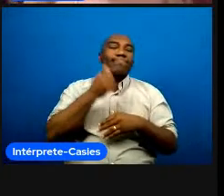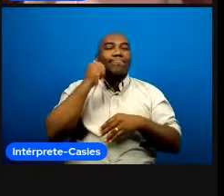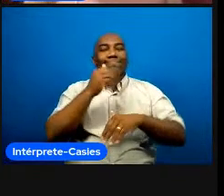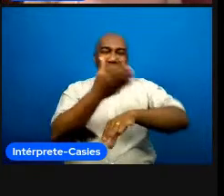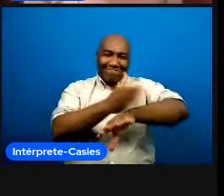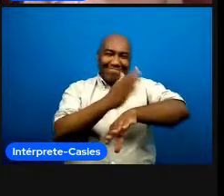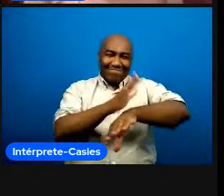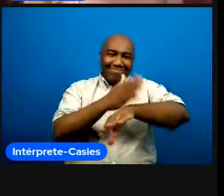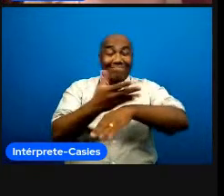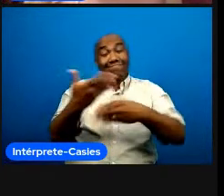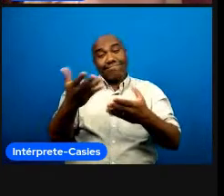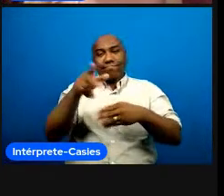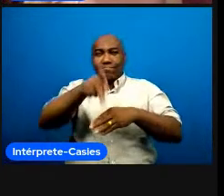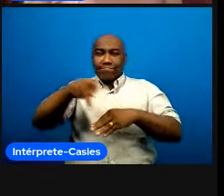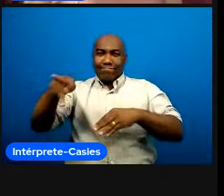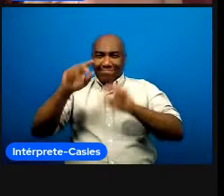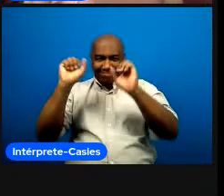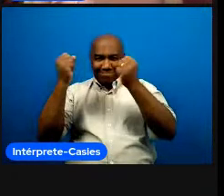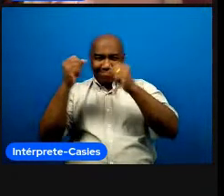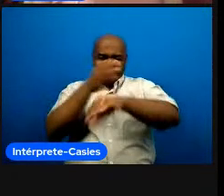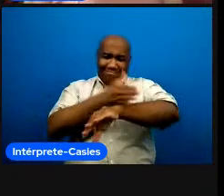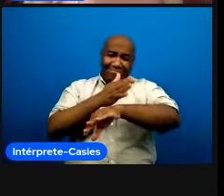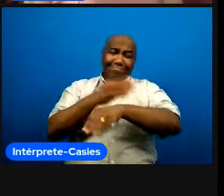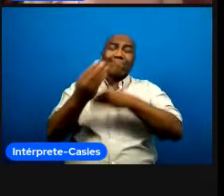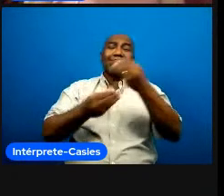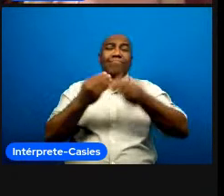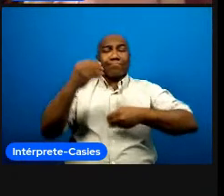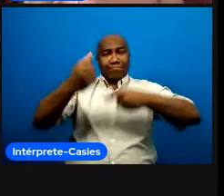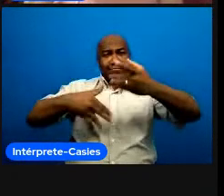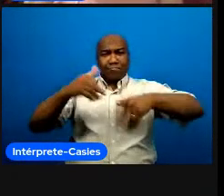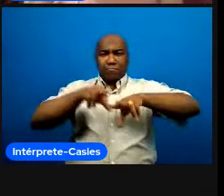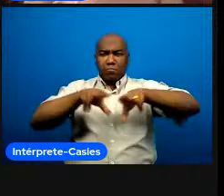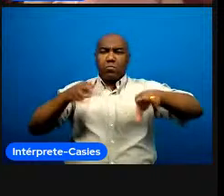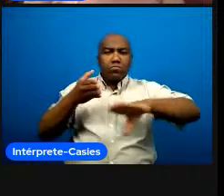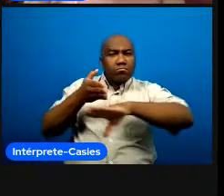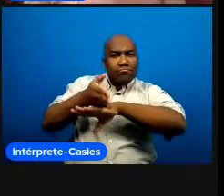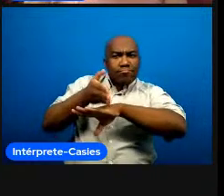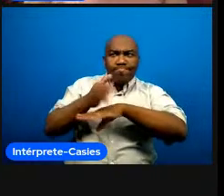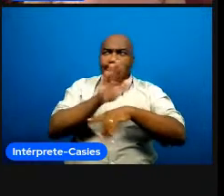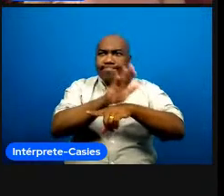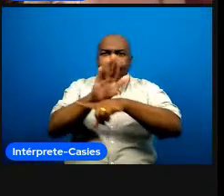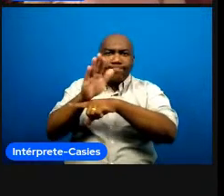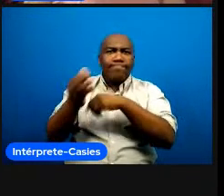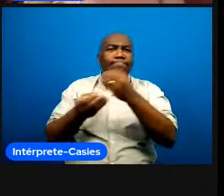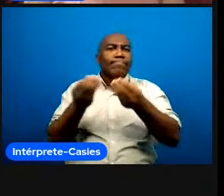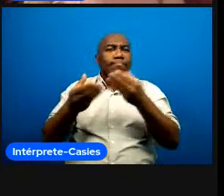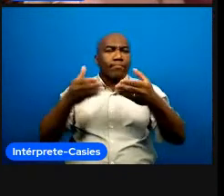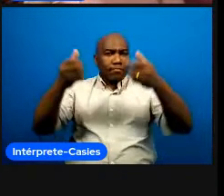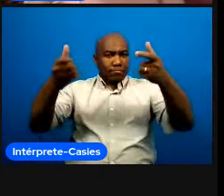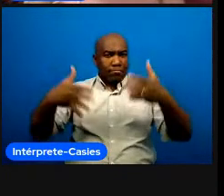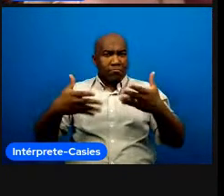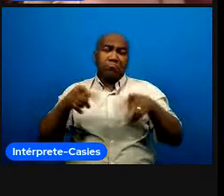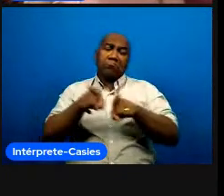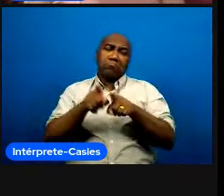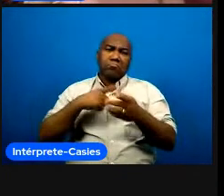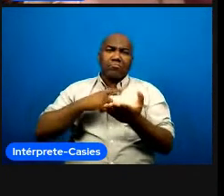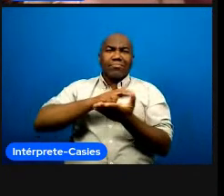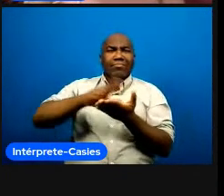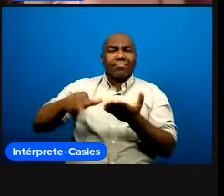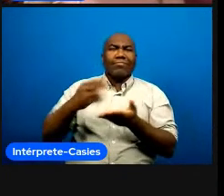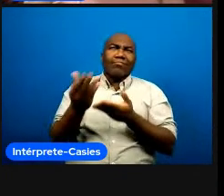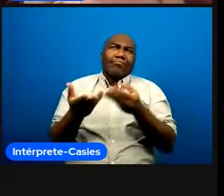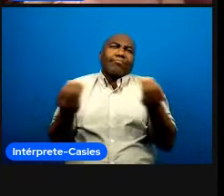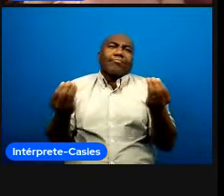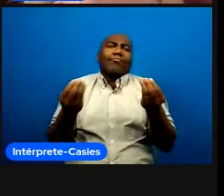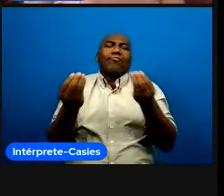professoras a gente falou sobre a intervenção o que que envolve a intervenção vamos falar agora sobre a formação sobre o desenvolvimento desses